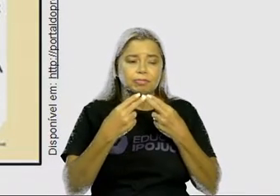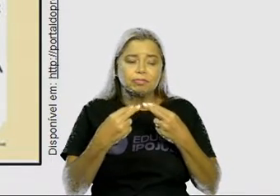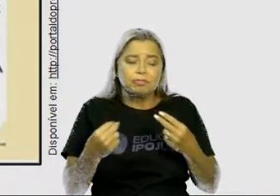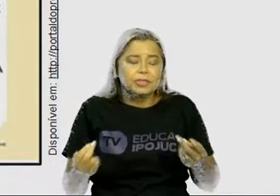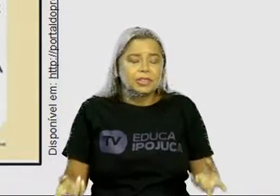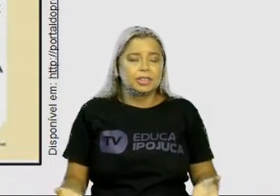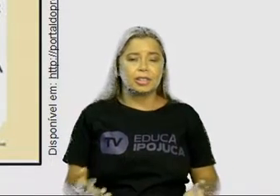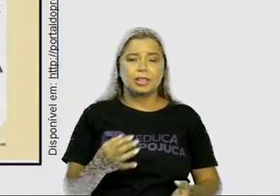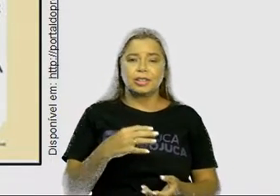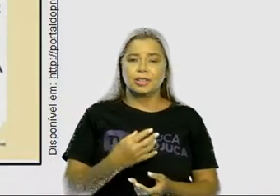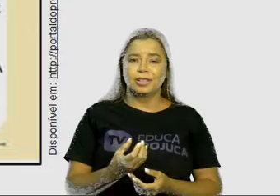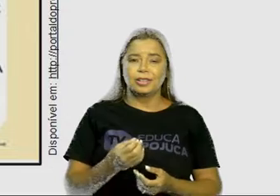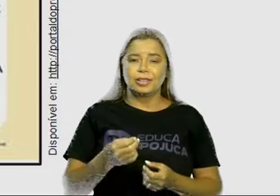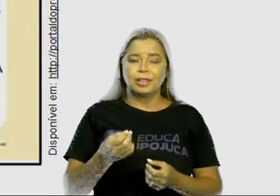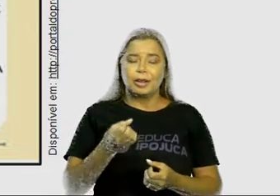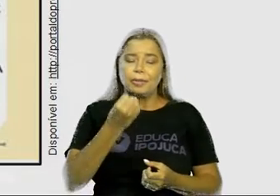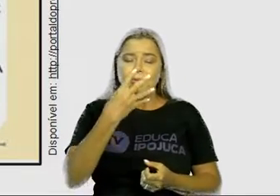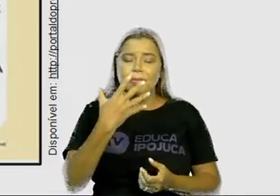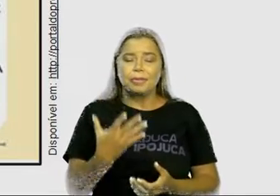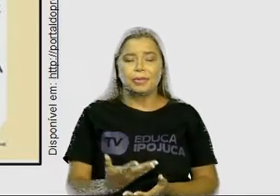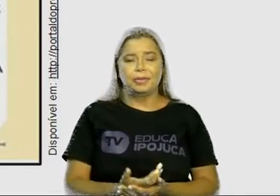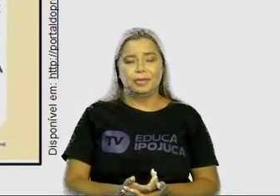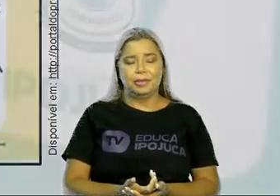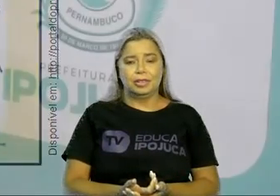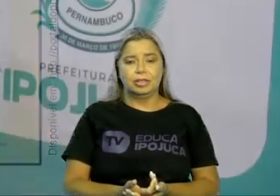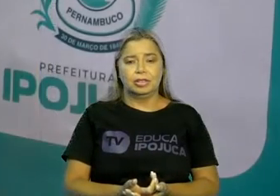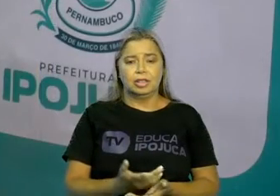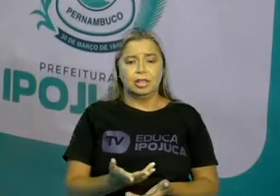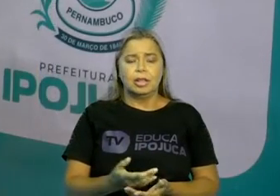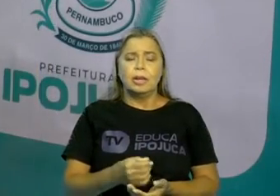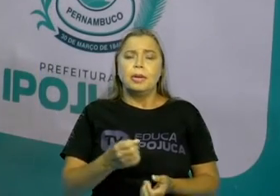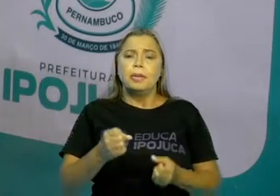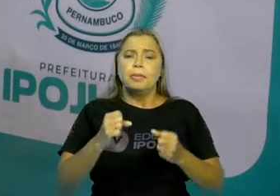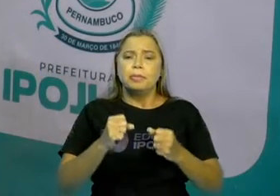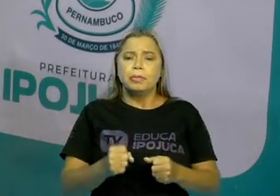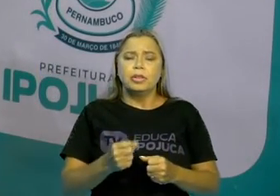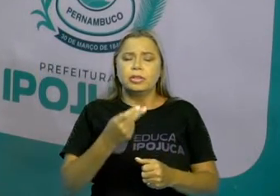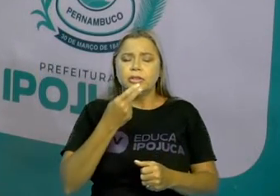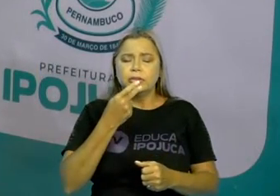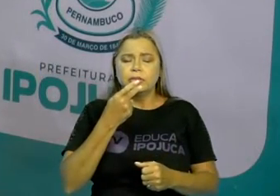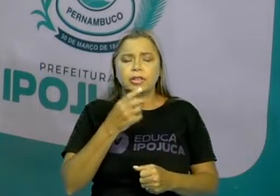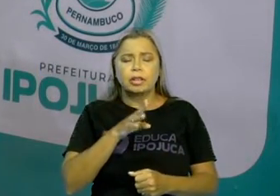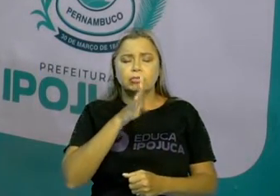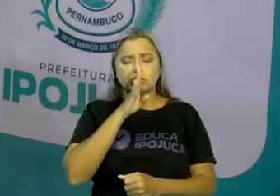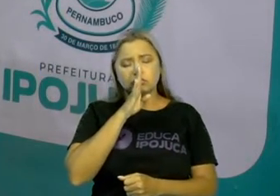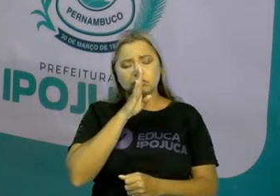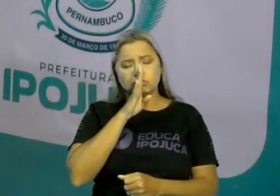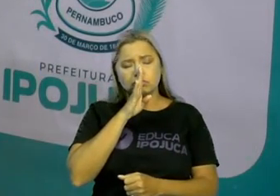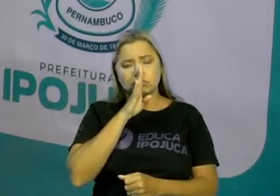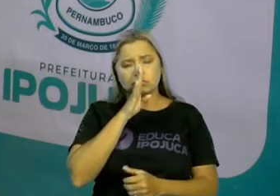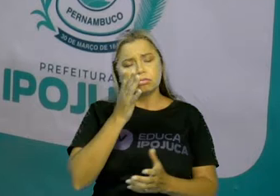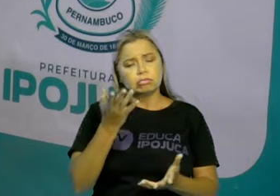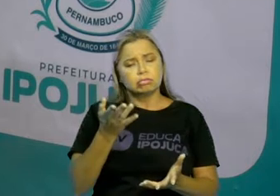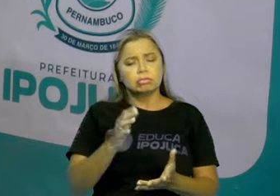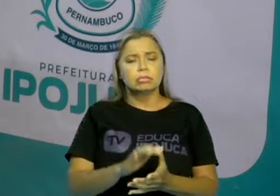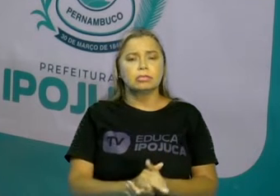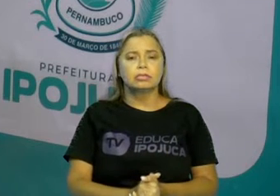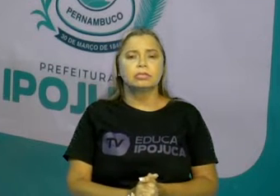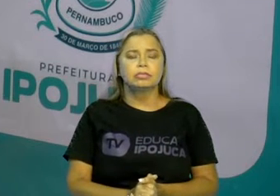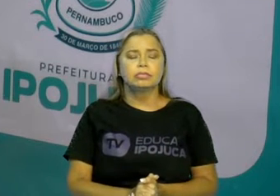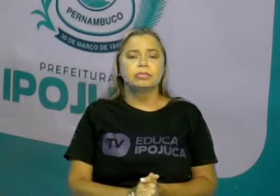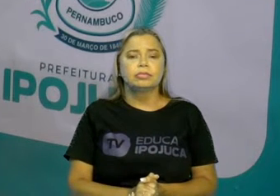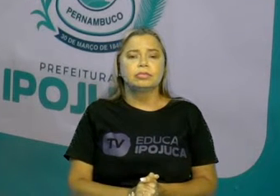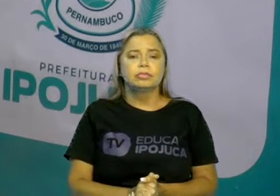Você não precisa falar se não tiver vontade. Ninguém vai obrigar a pessoa a falar. Se ela não tem vontade, ela vai ficar no seu